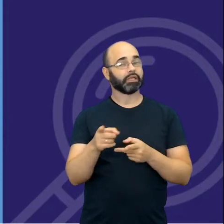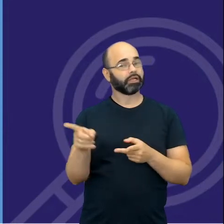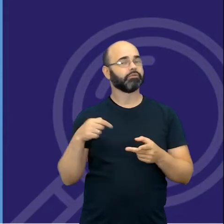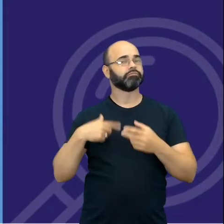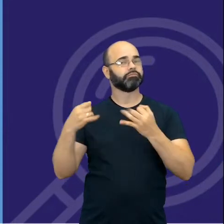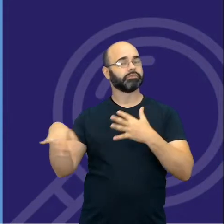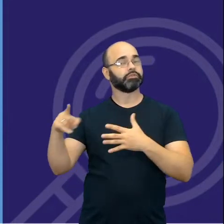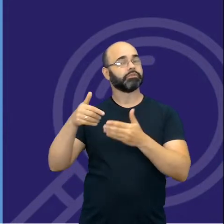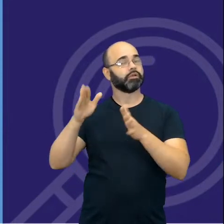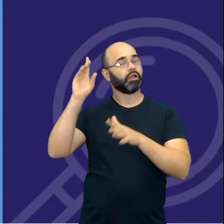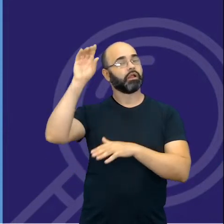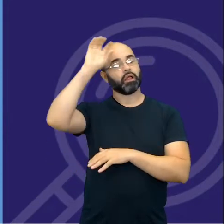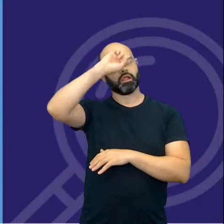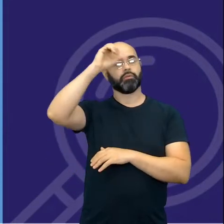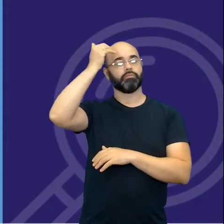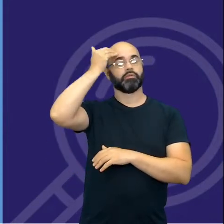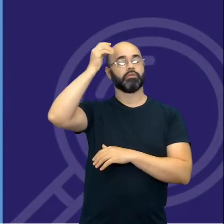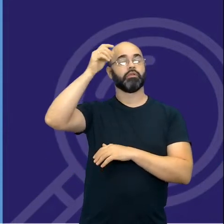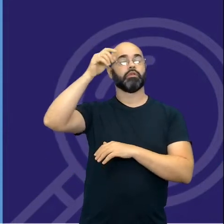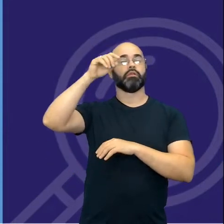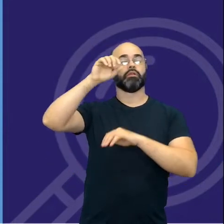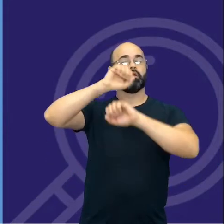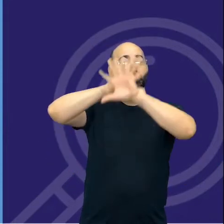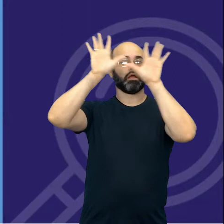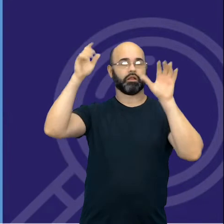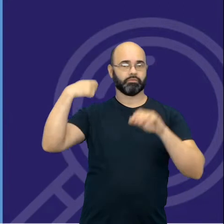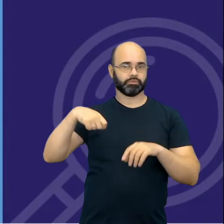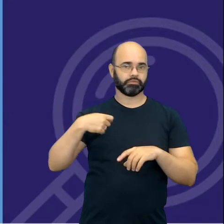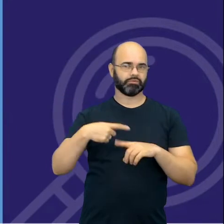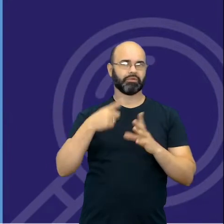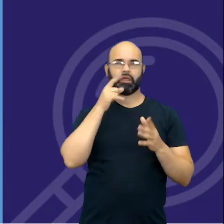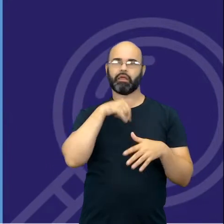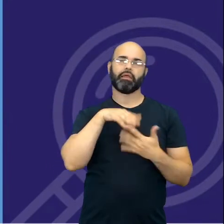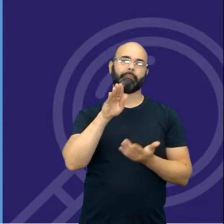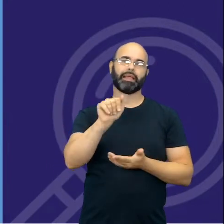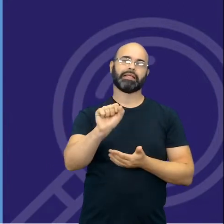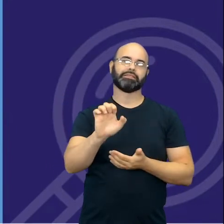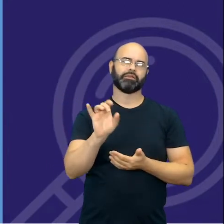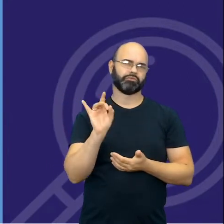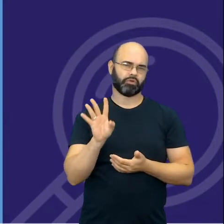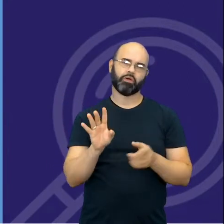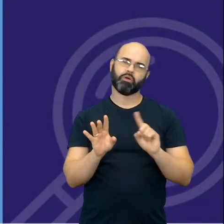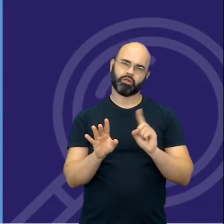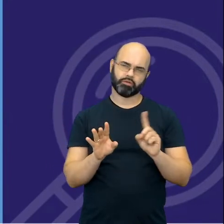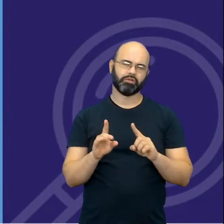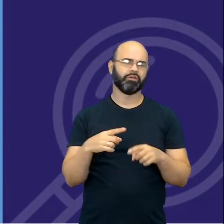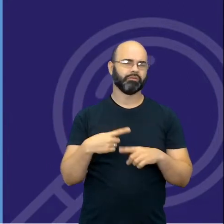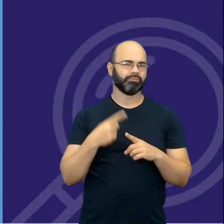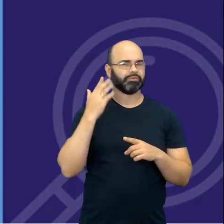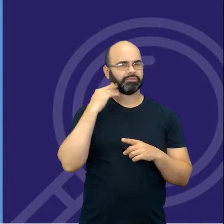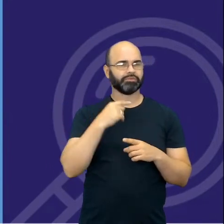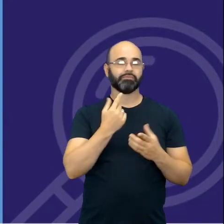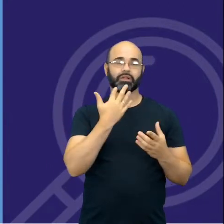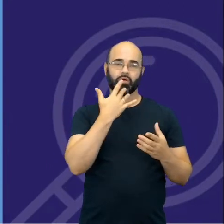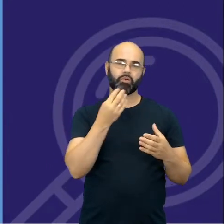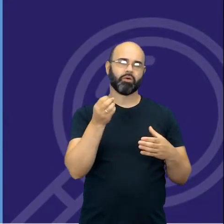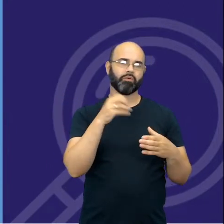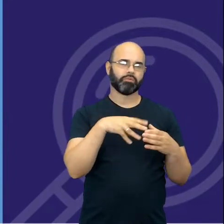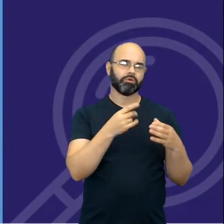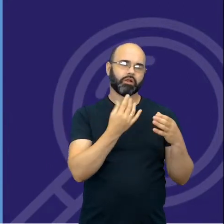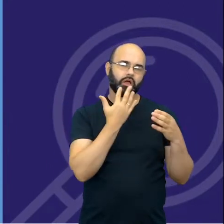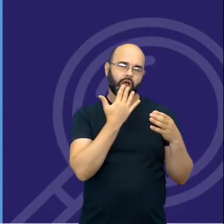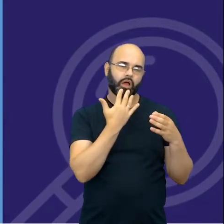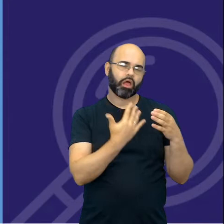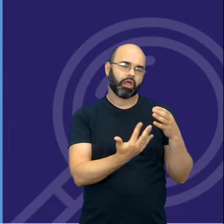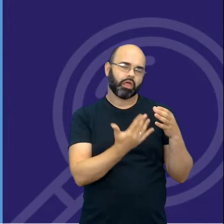químicos, sabemos que não é, mas ele dá essa coloração à substância. Então, assim, eu peço para